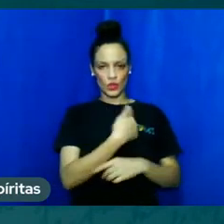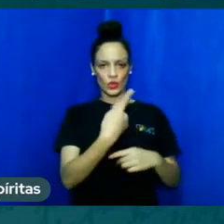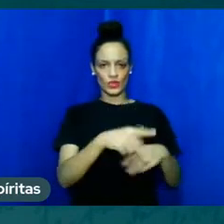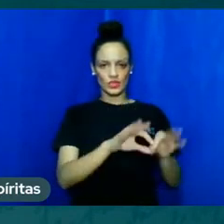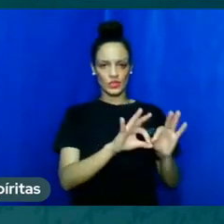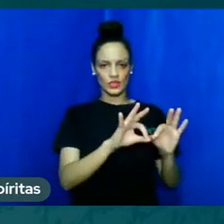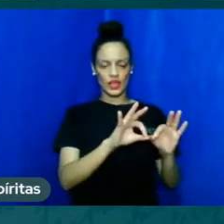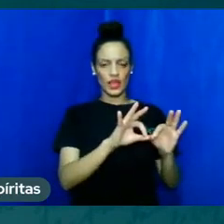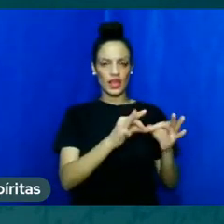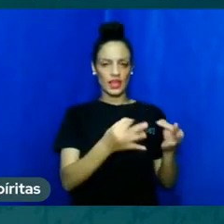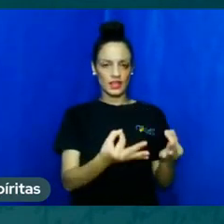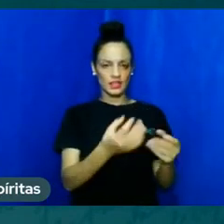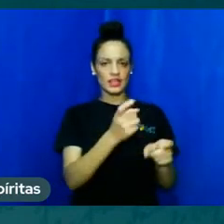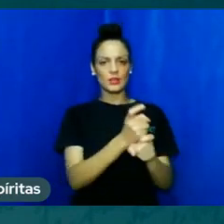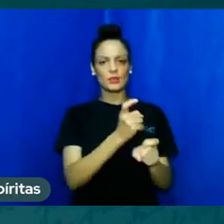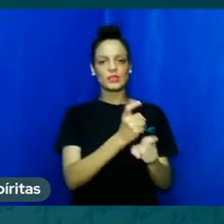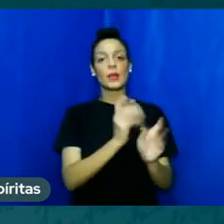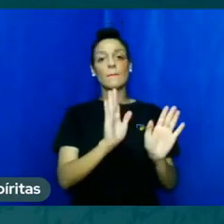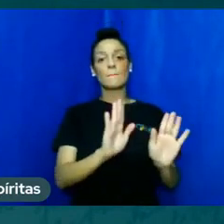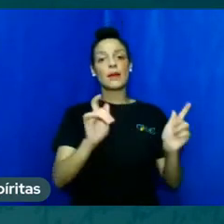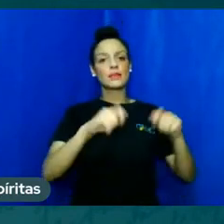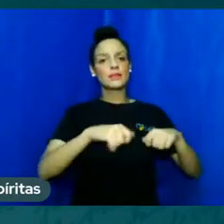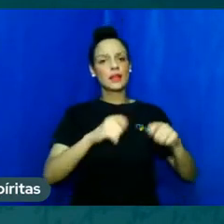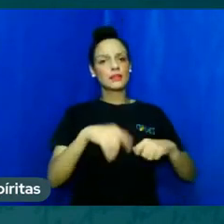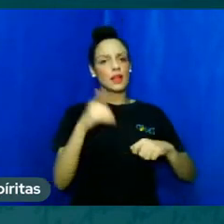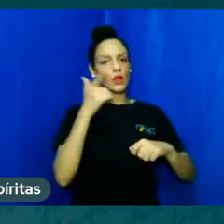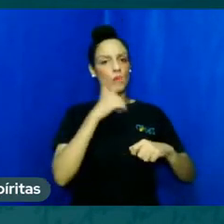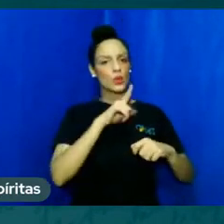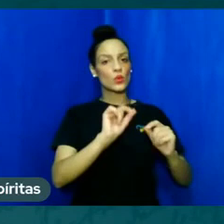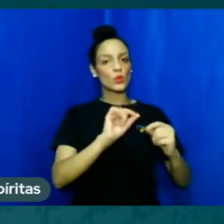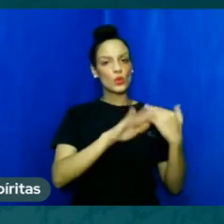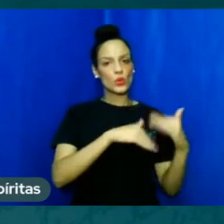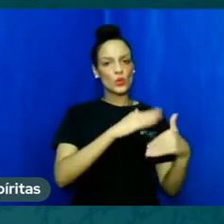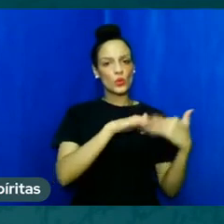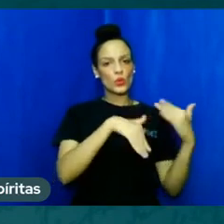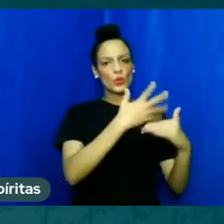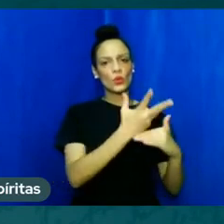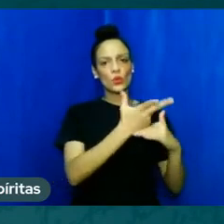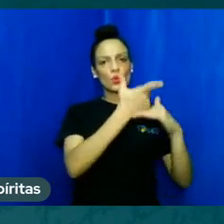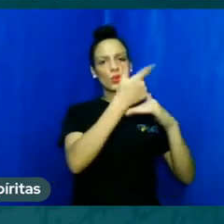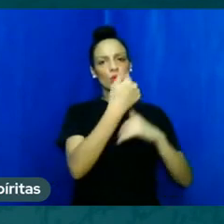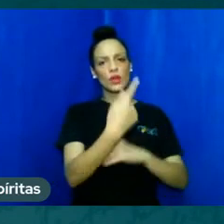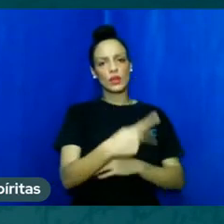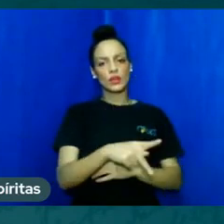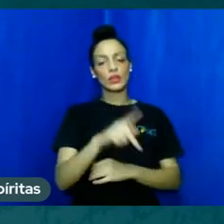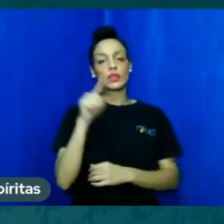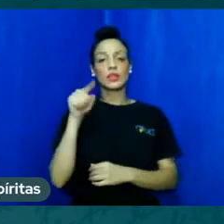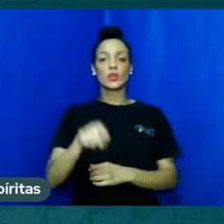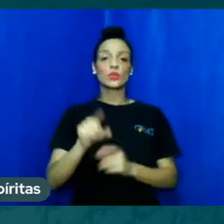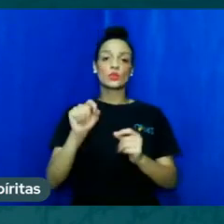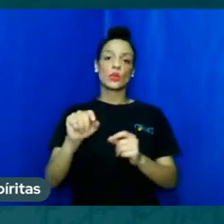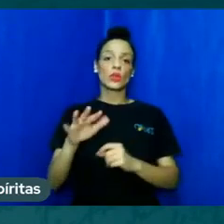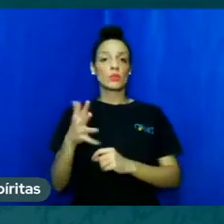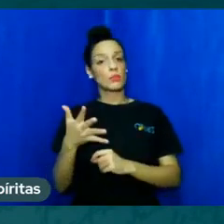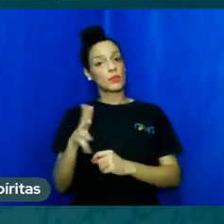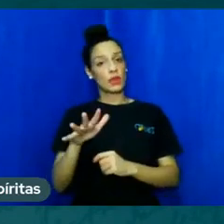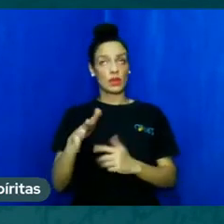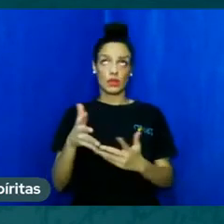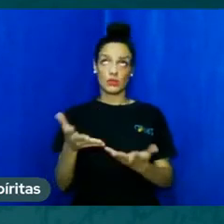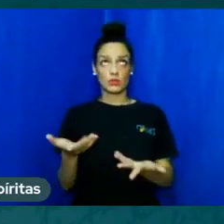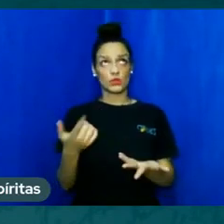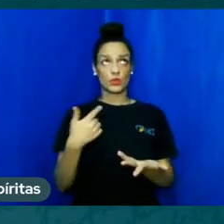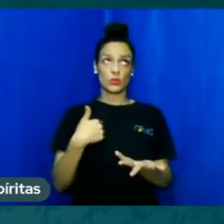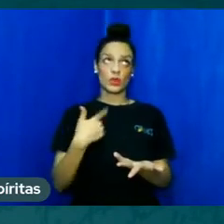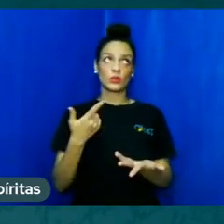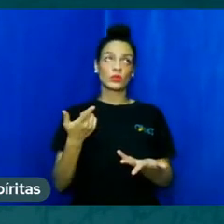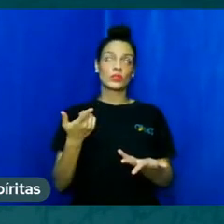ponto de atingirmos a chamada perfeição possível na Terra. Essa é a mais ou menos, muito mal elaborada por mim,